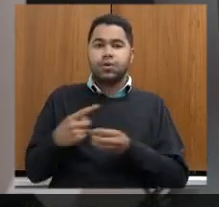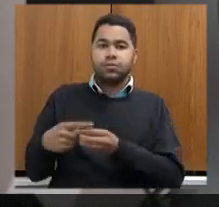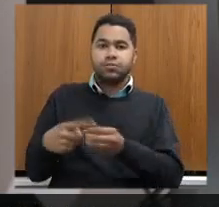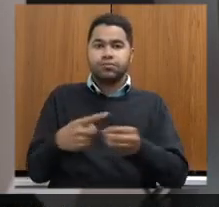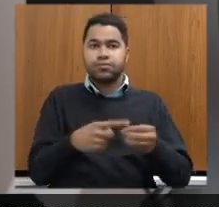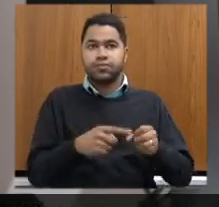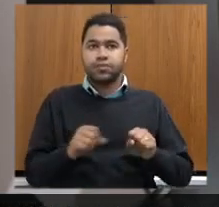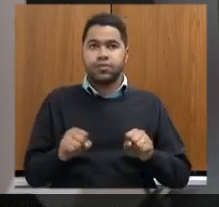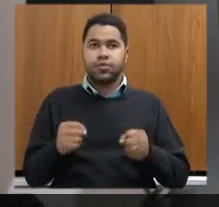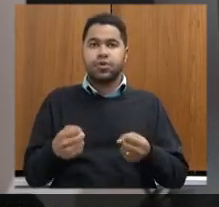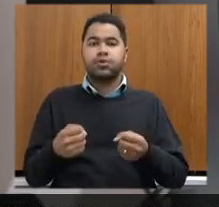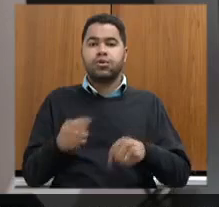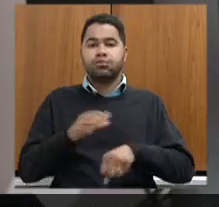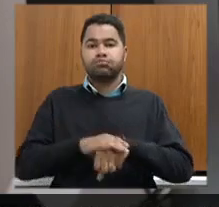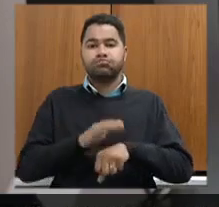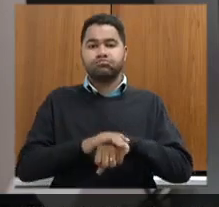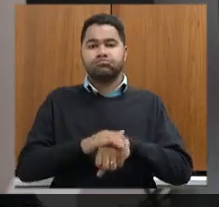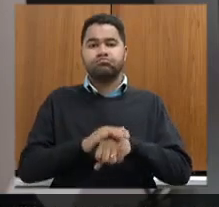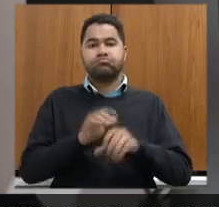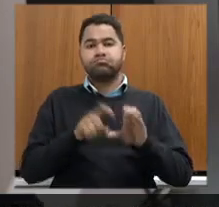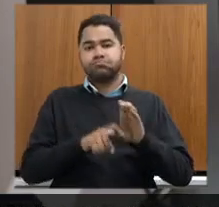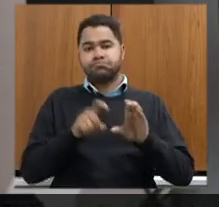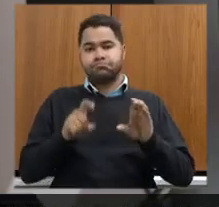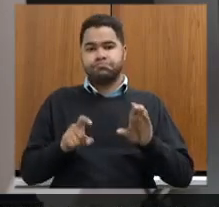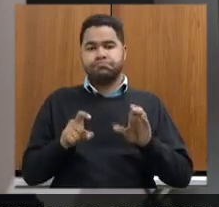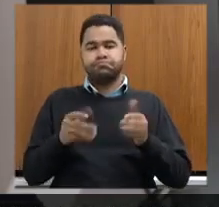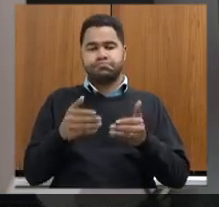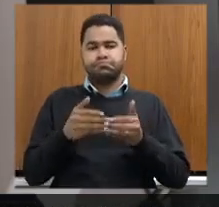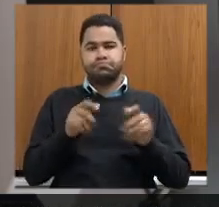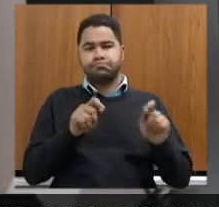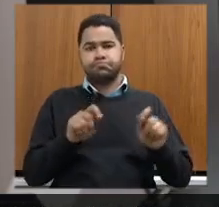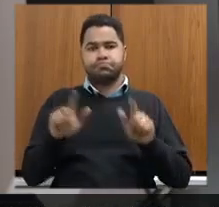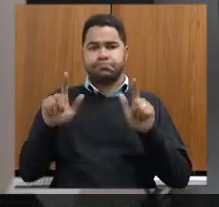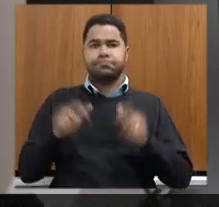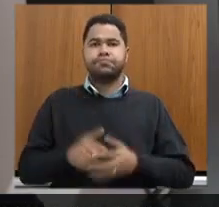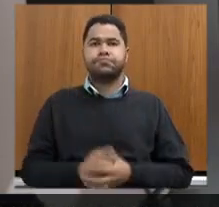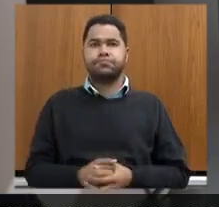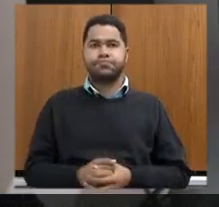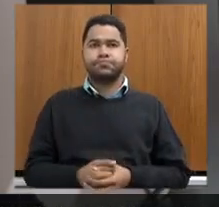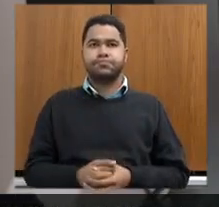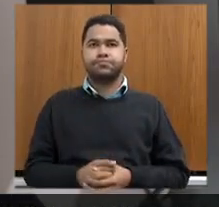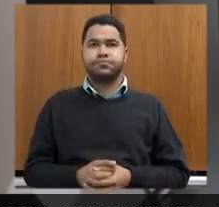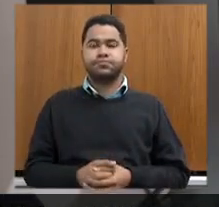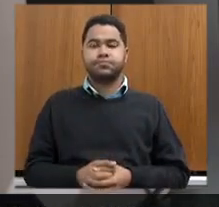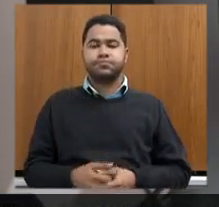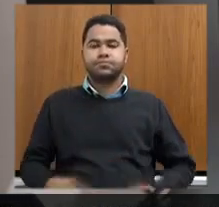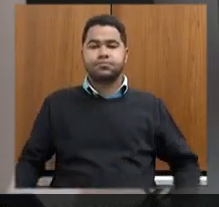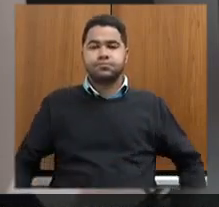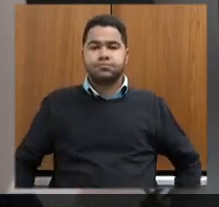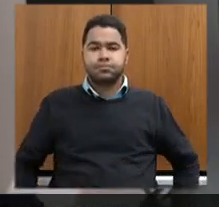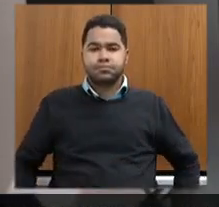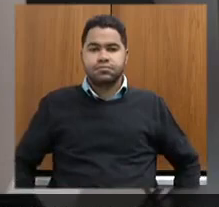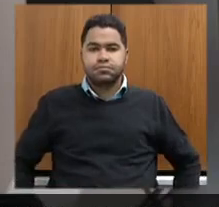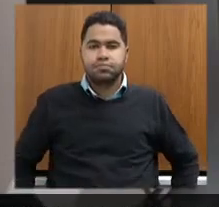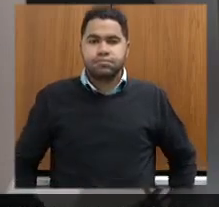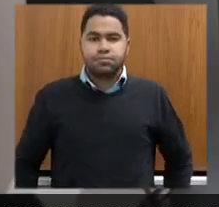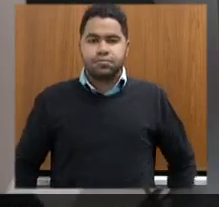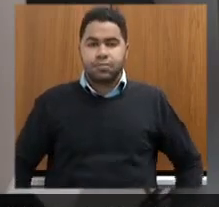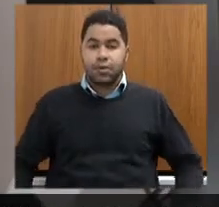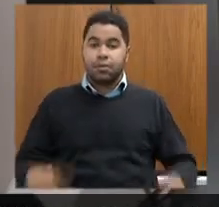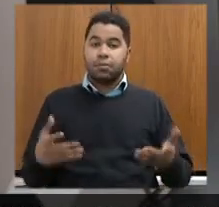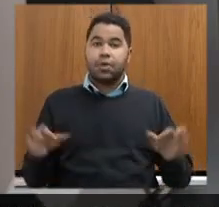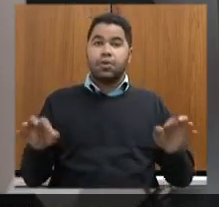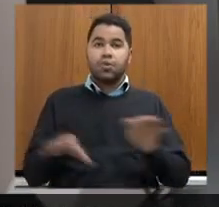de protetores independentes por município. Por favor. Bem, para concluir a agenda recursos